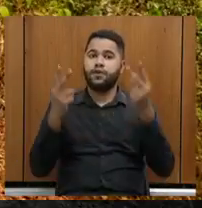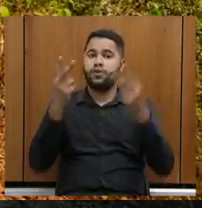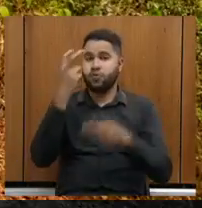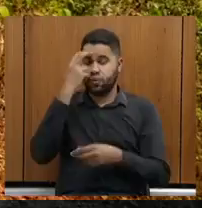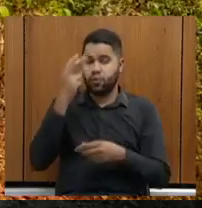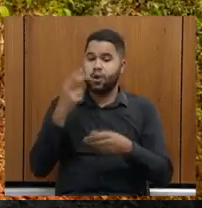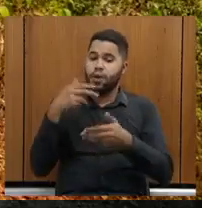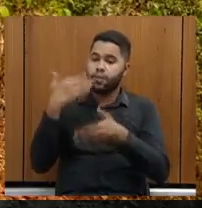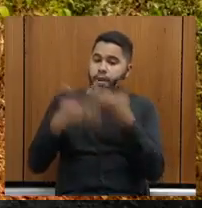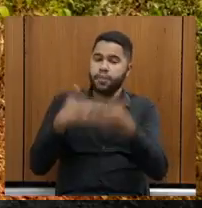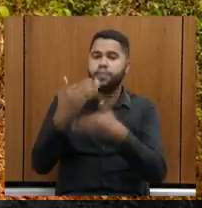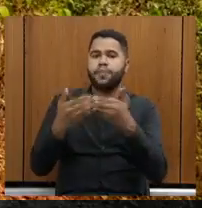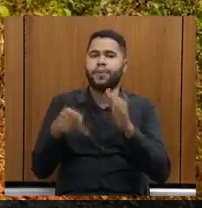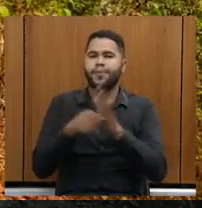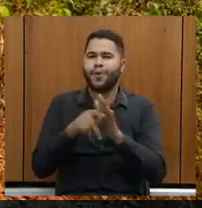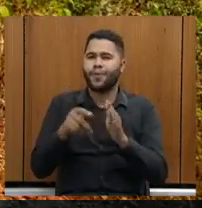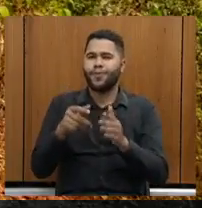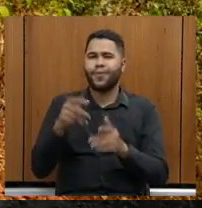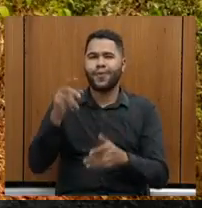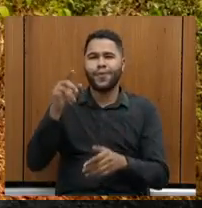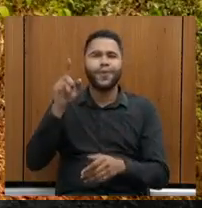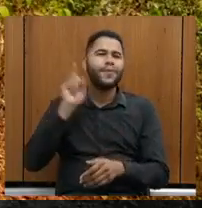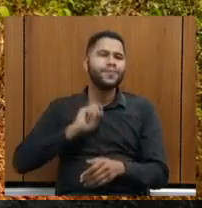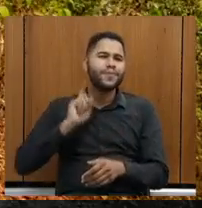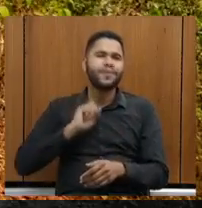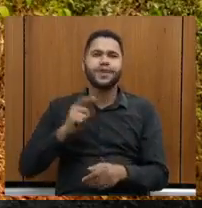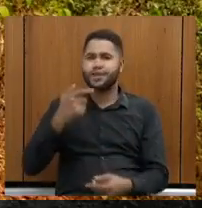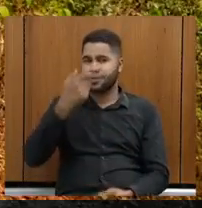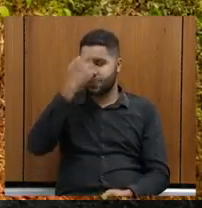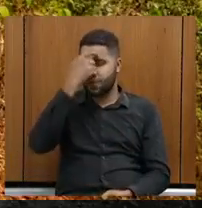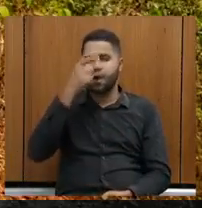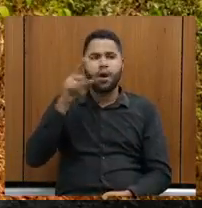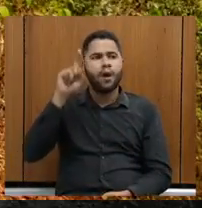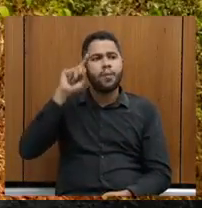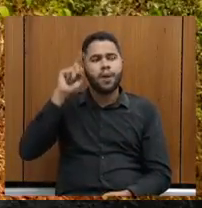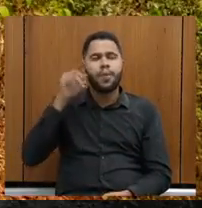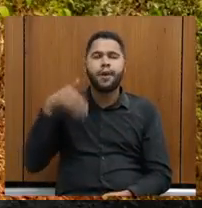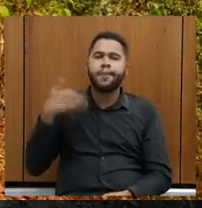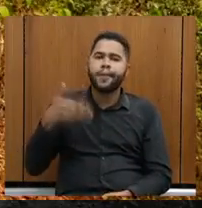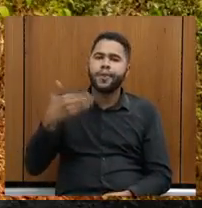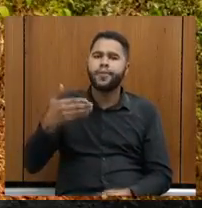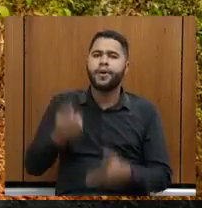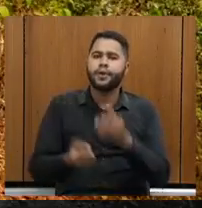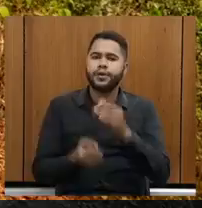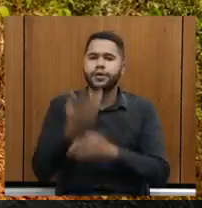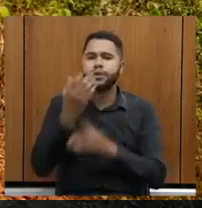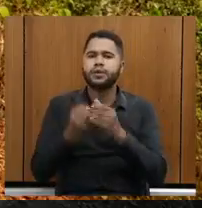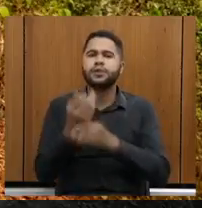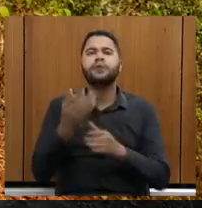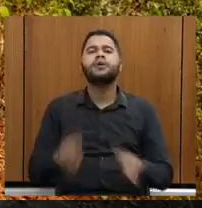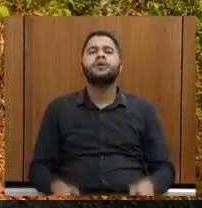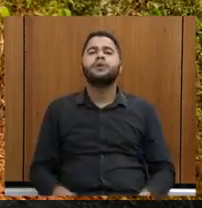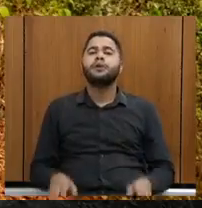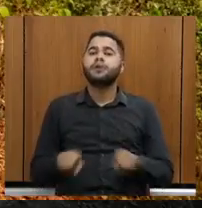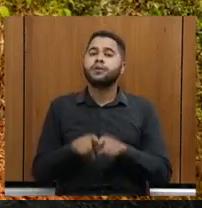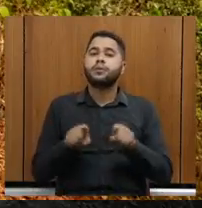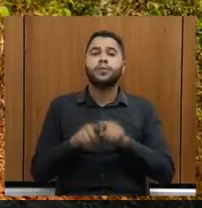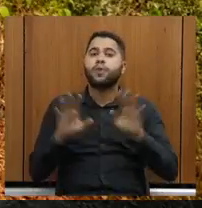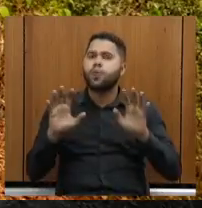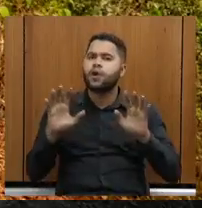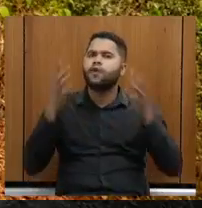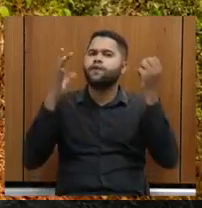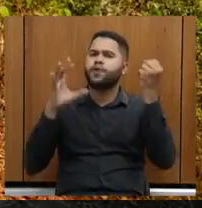acordo com o Minas Consciente. Nós estamos monitorando cotidianamente e criamos um selo, evento seguro